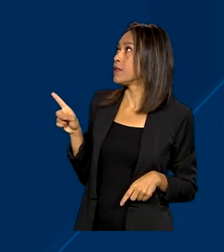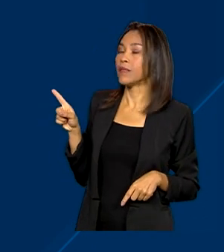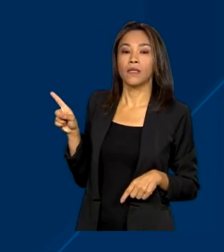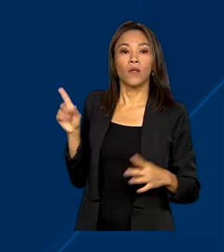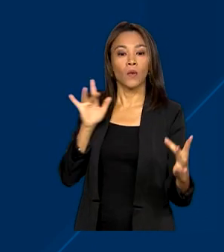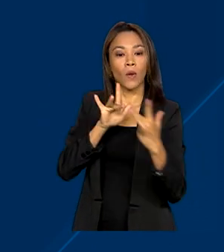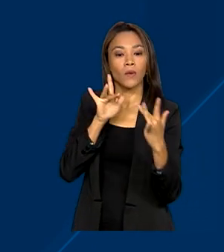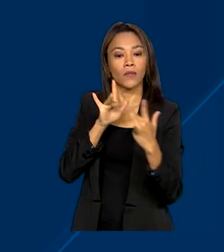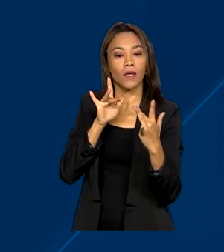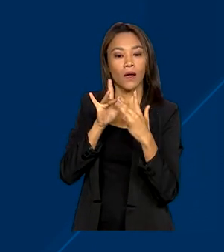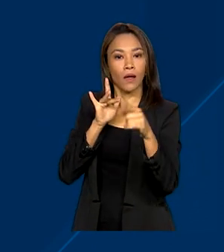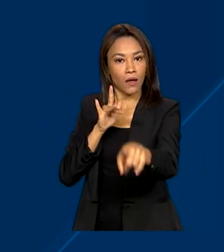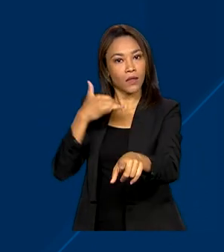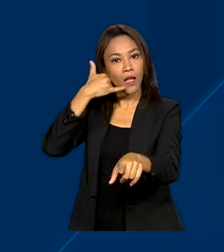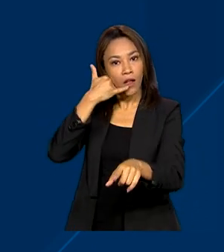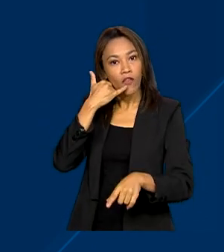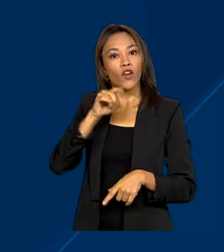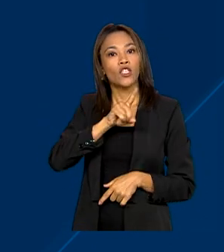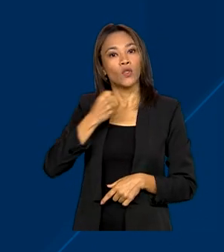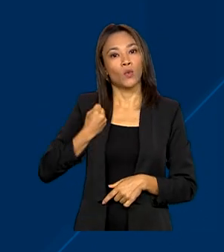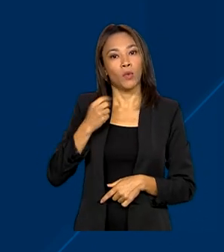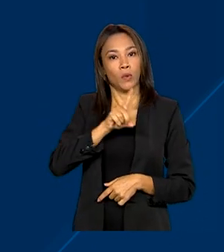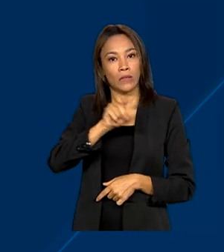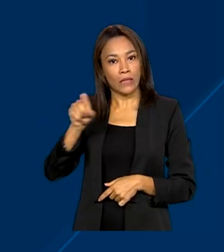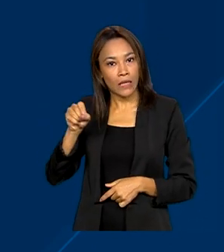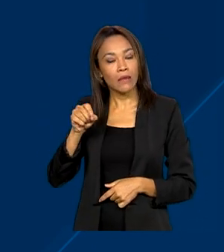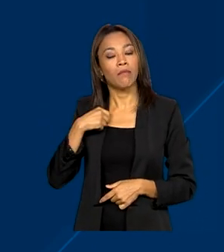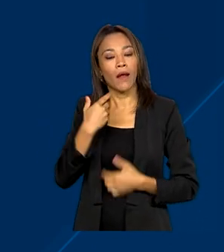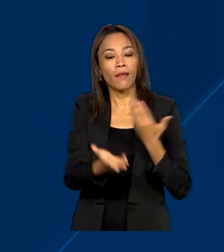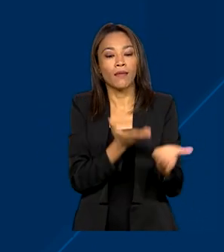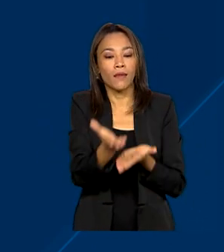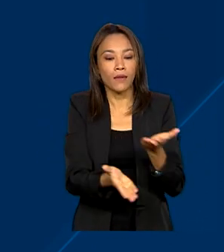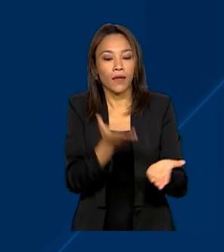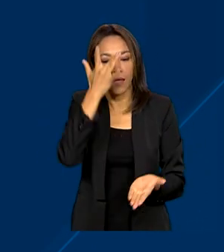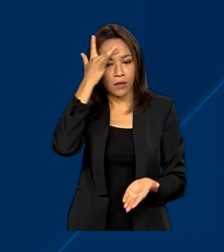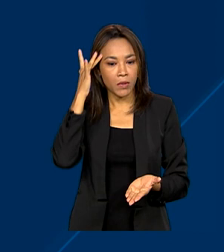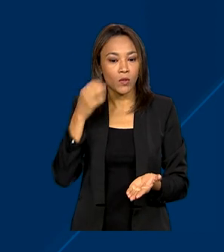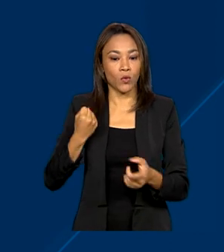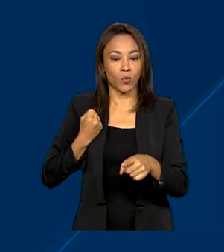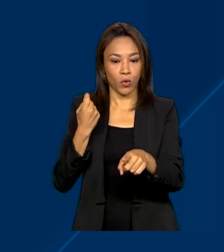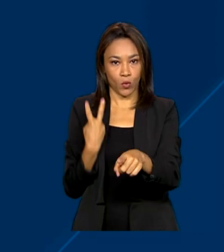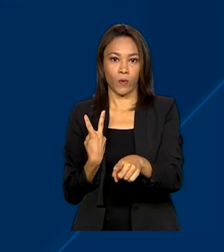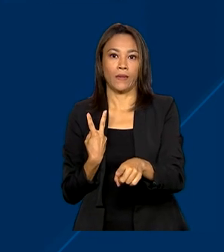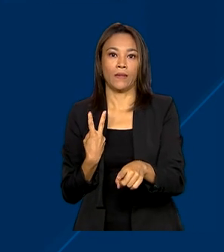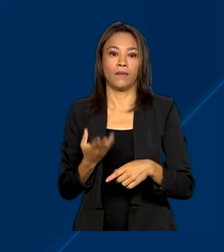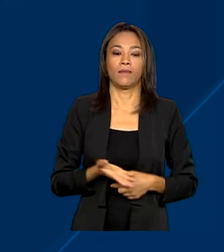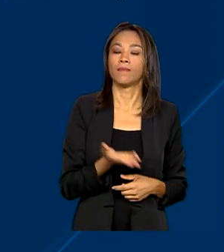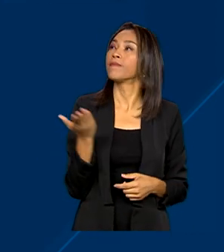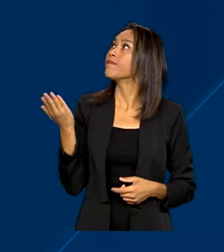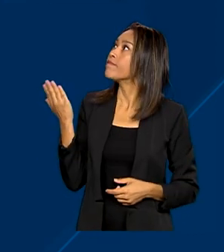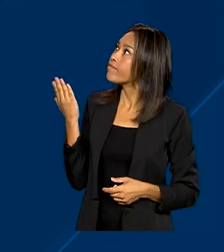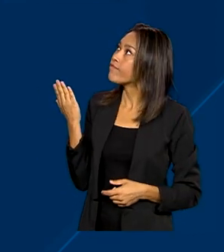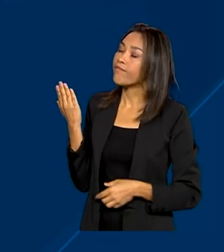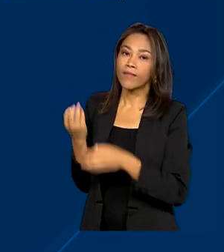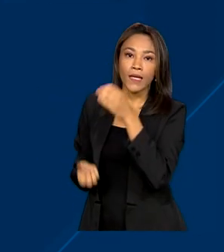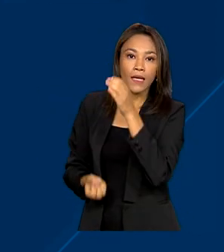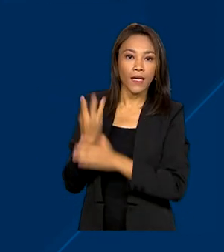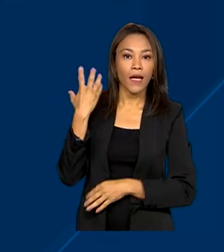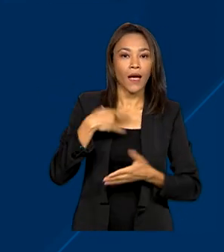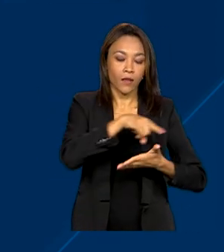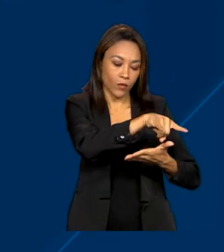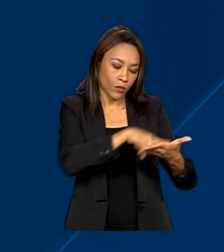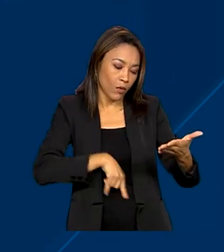100 para atendimento às pessoas atingidas pelos alagamentos. Opção 2. Criados protocolos de